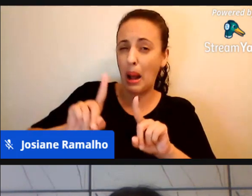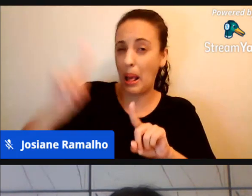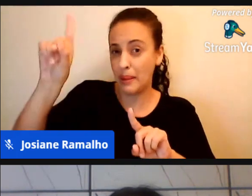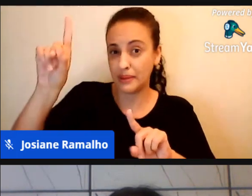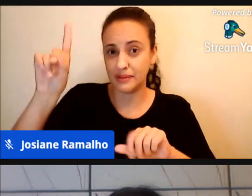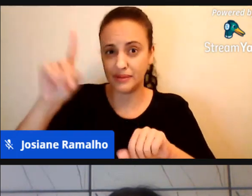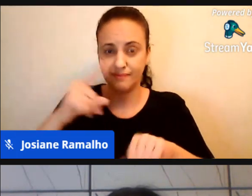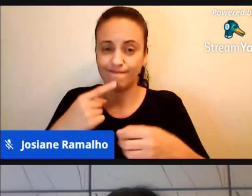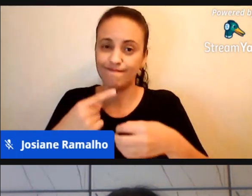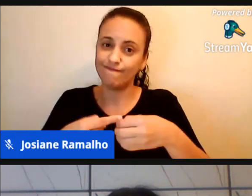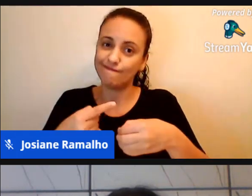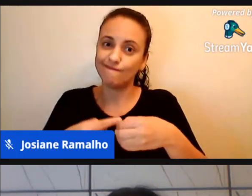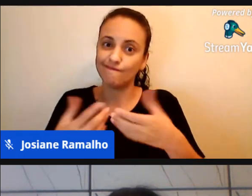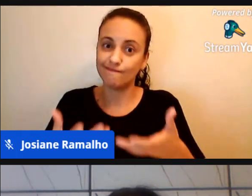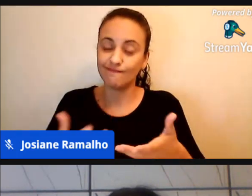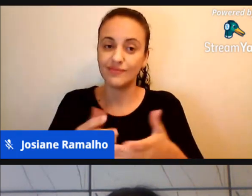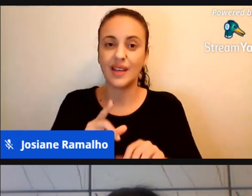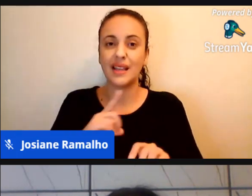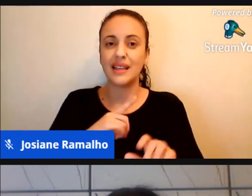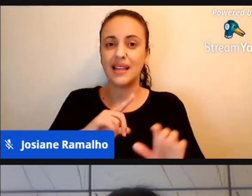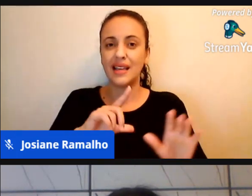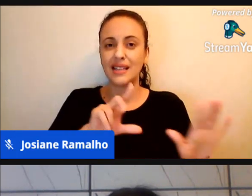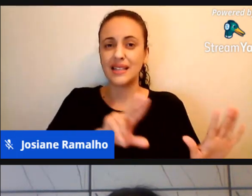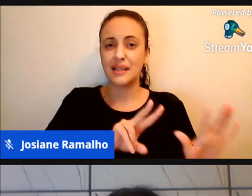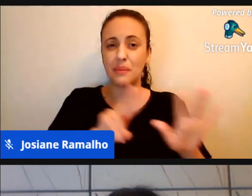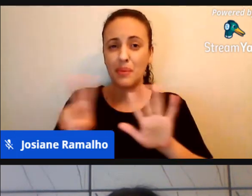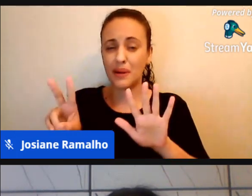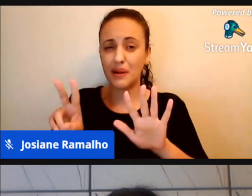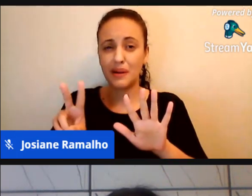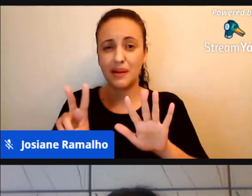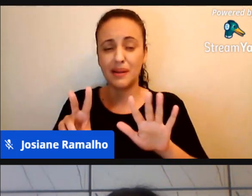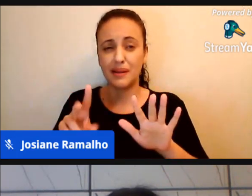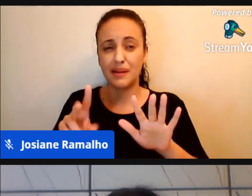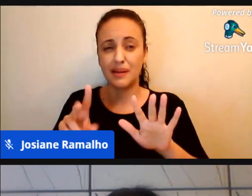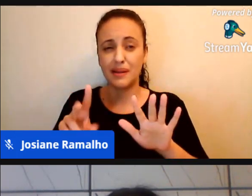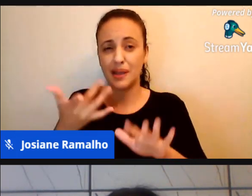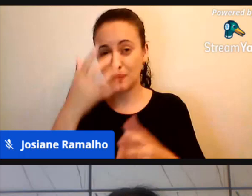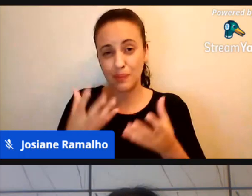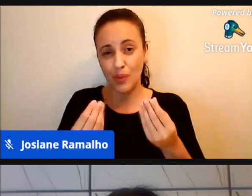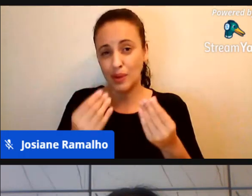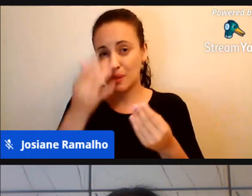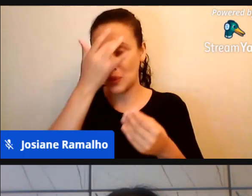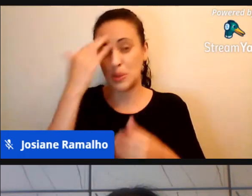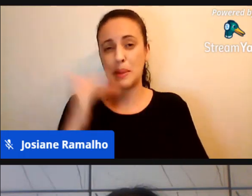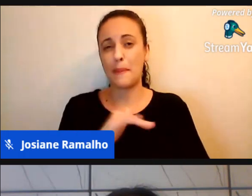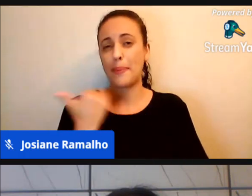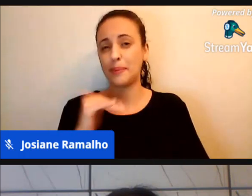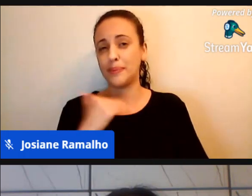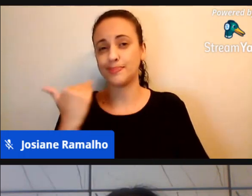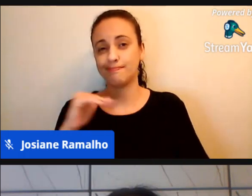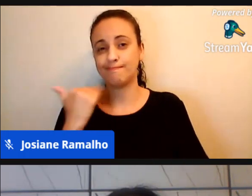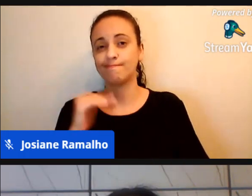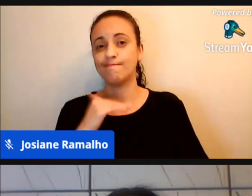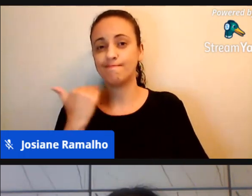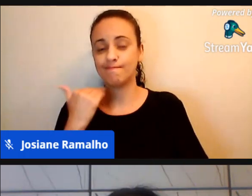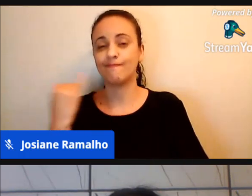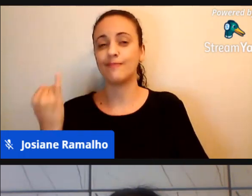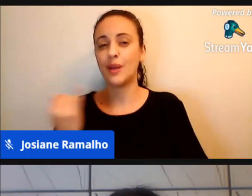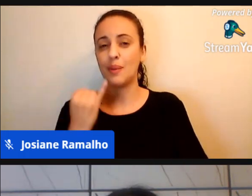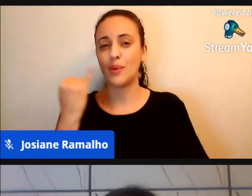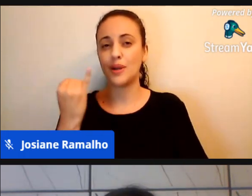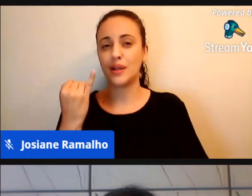a gente está perdendo muitas pessoas, e é importante a gente fazer essa reflexão,